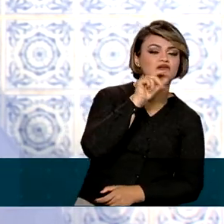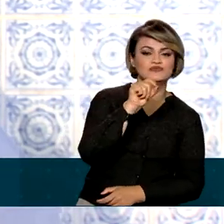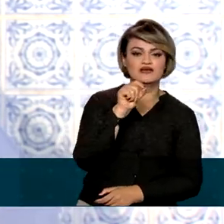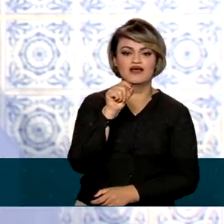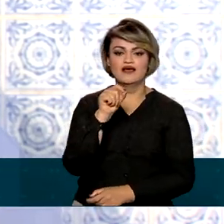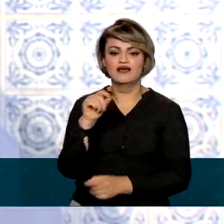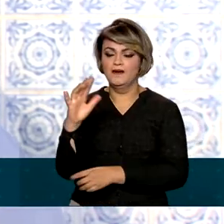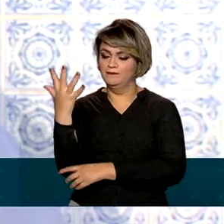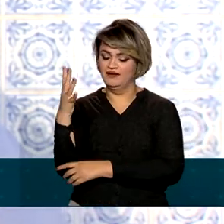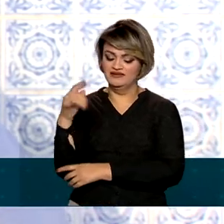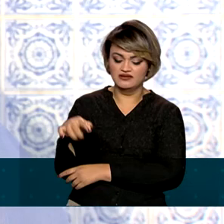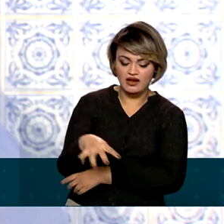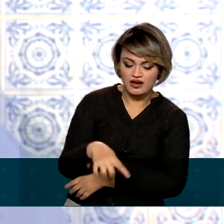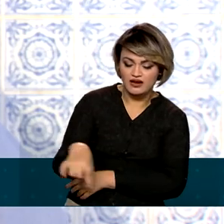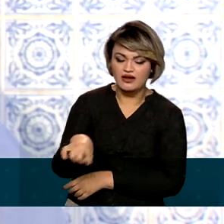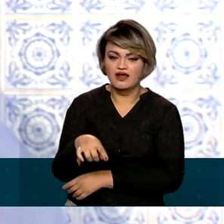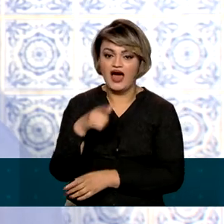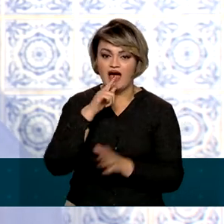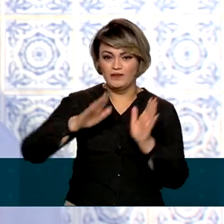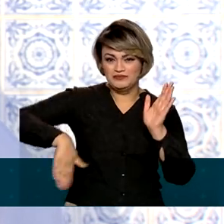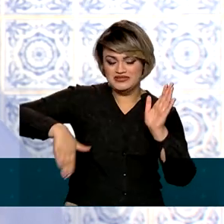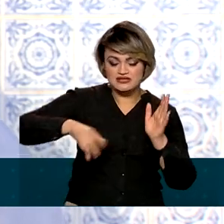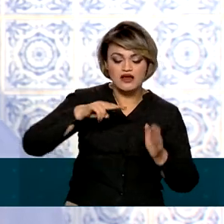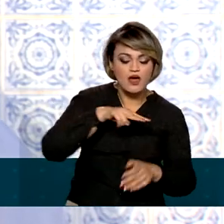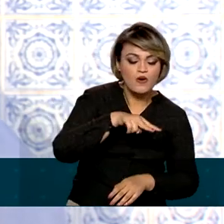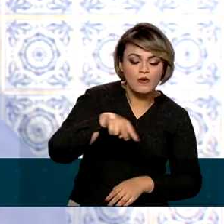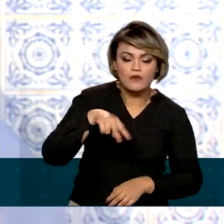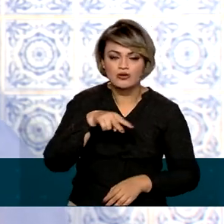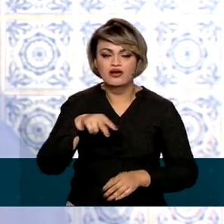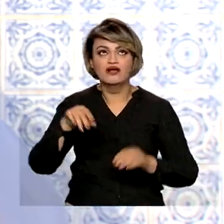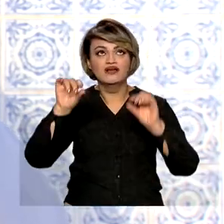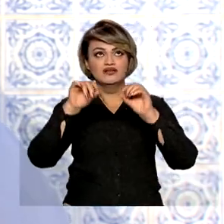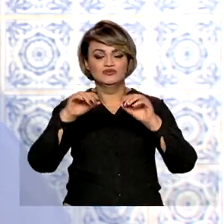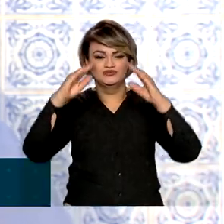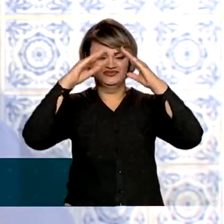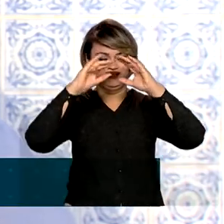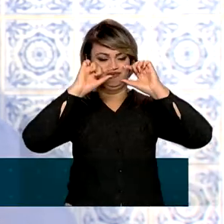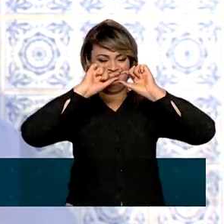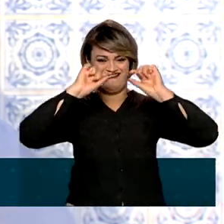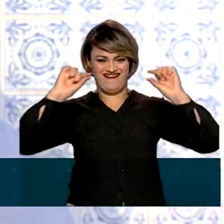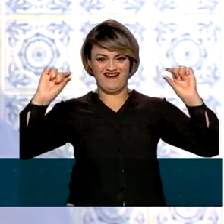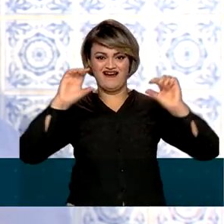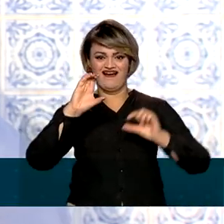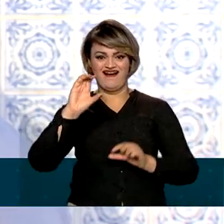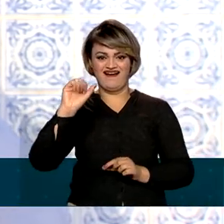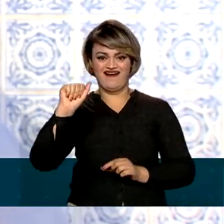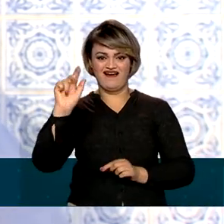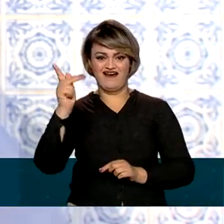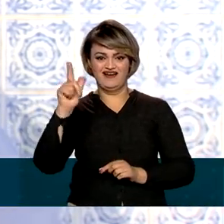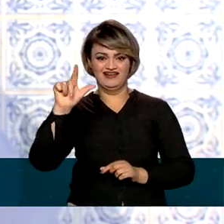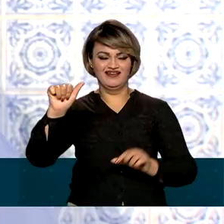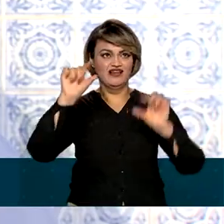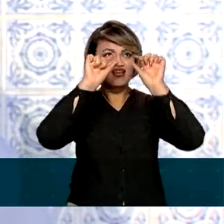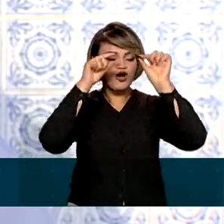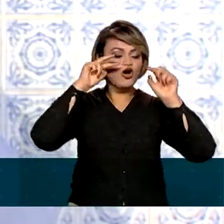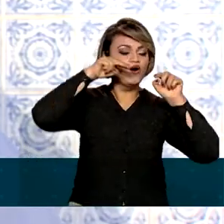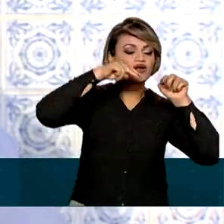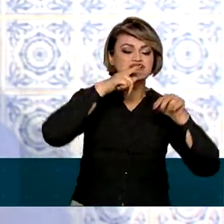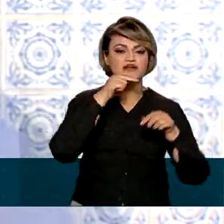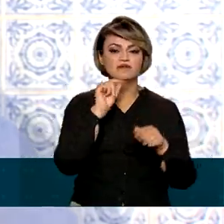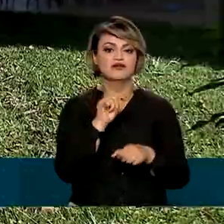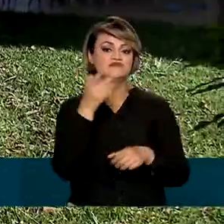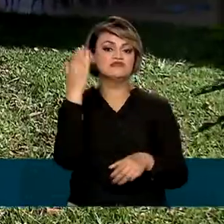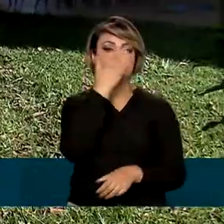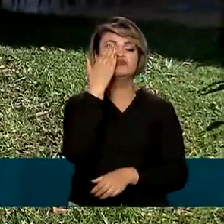as piscinas, fazer o controle, observar muito as calhas, locais onde a gente menos espera onde o foco do